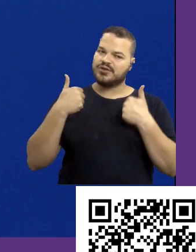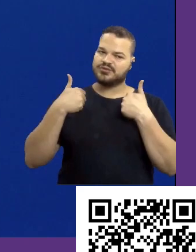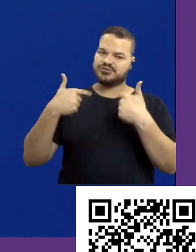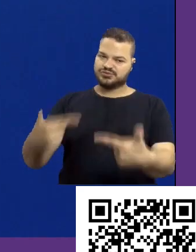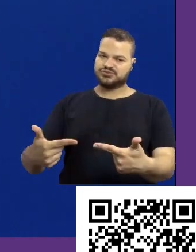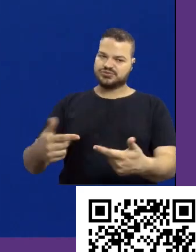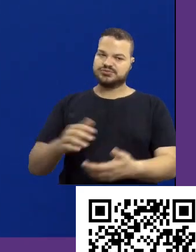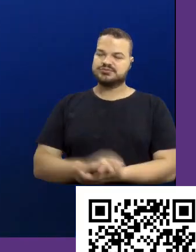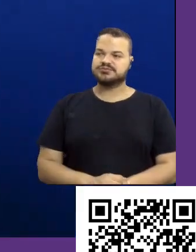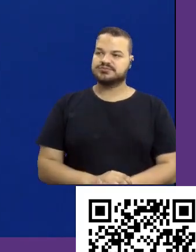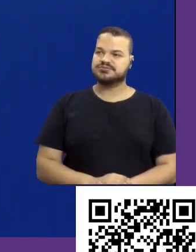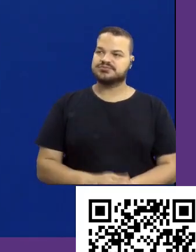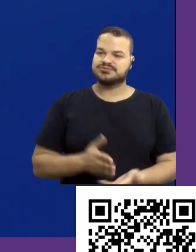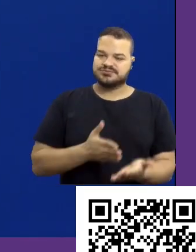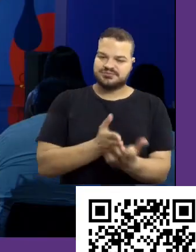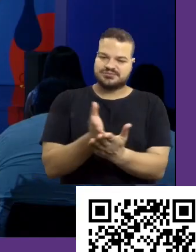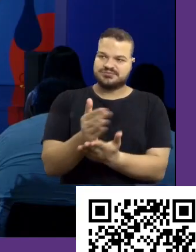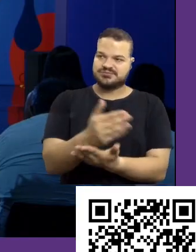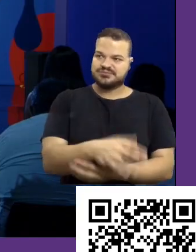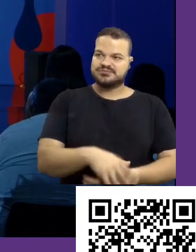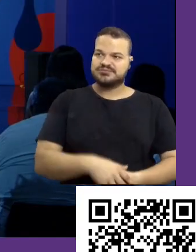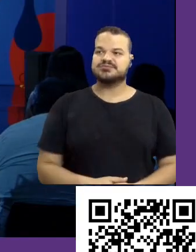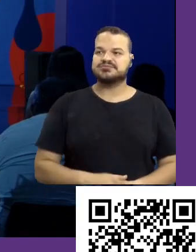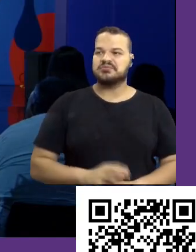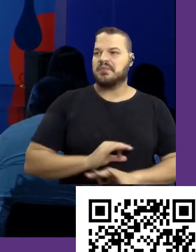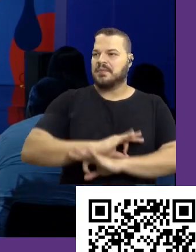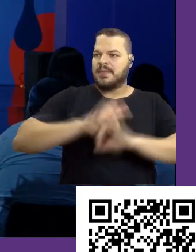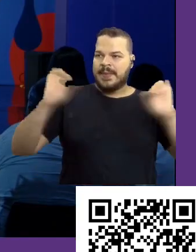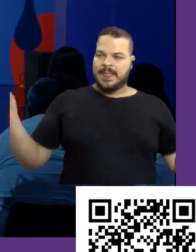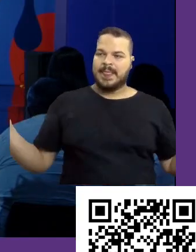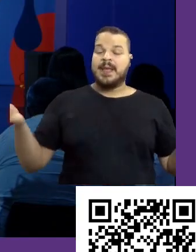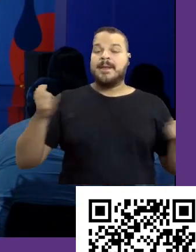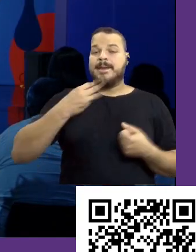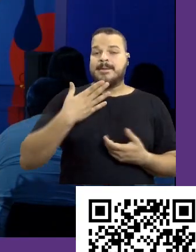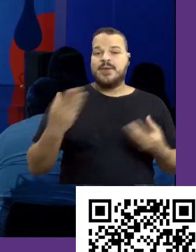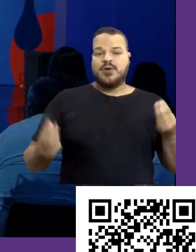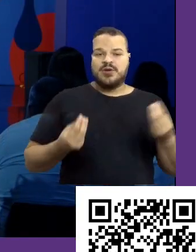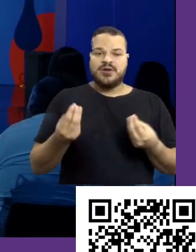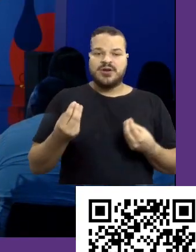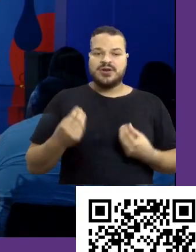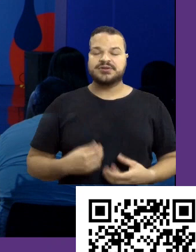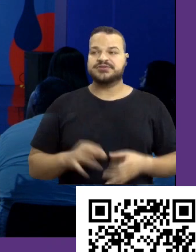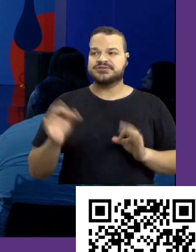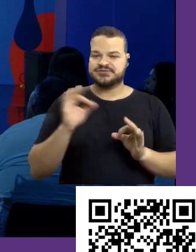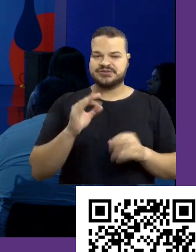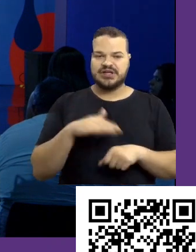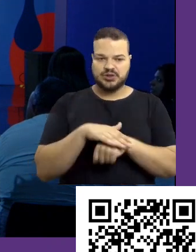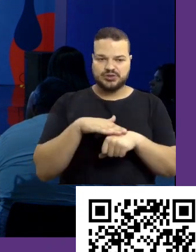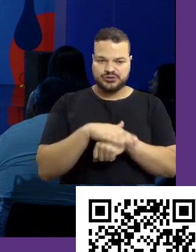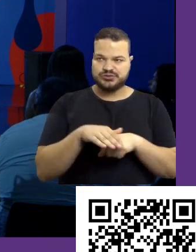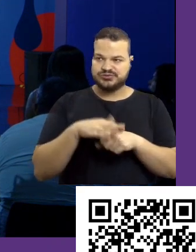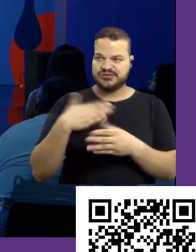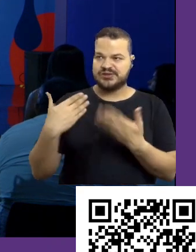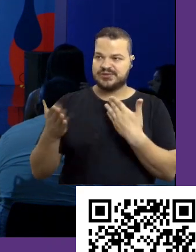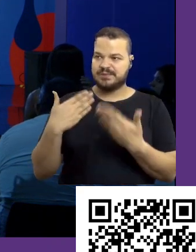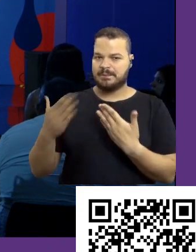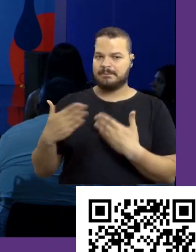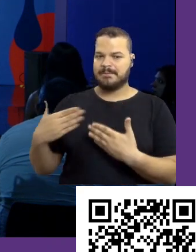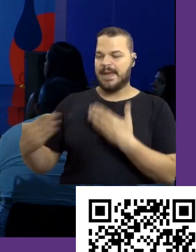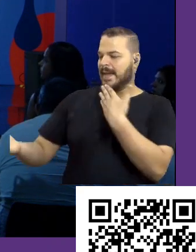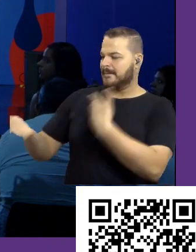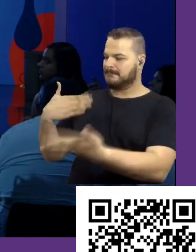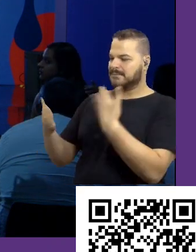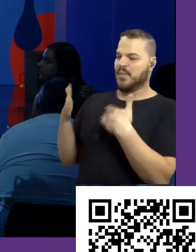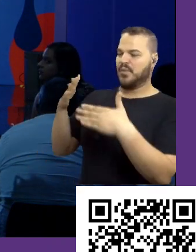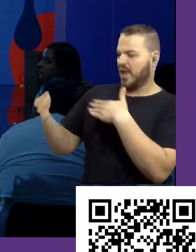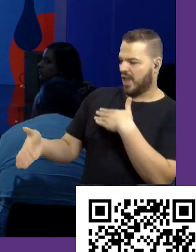carreira, nos novos caminhos. Perfeito. Bom, como eu falei, a Mari vai ficar disponível aqui no nosso Lounge Papo Reto para quem conversar